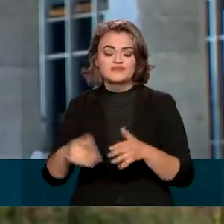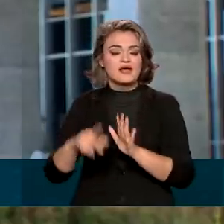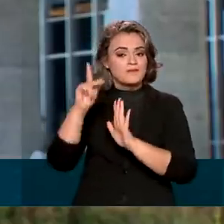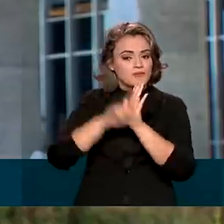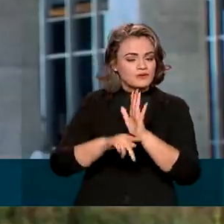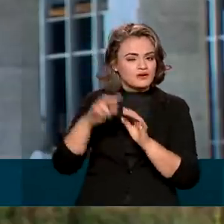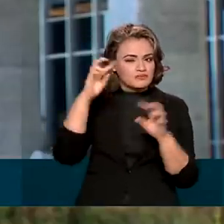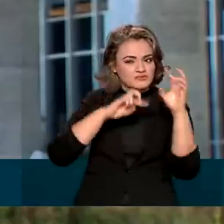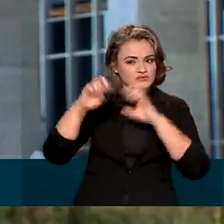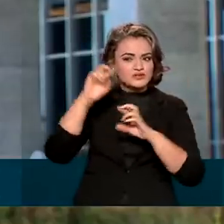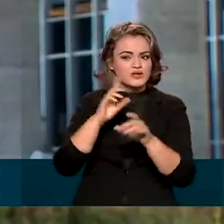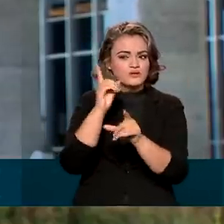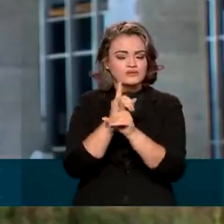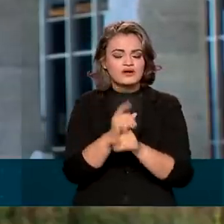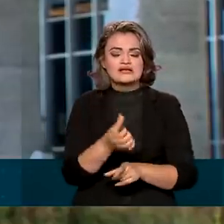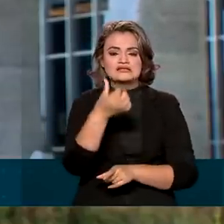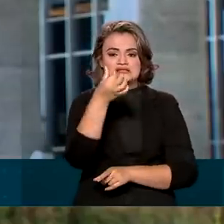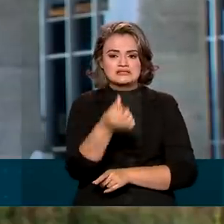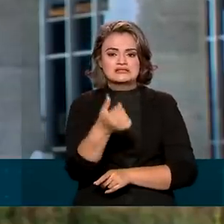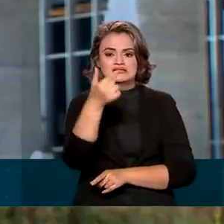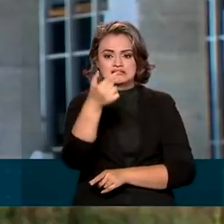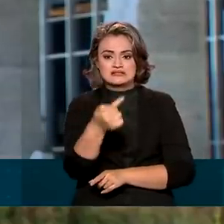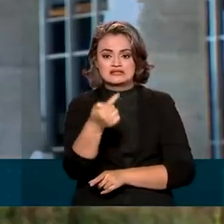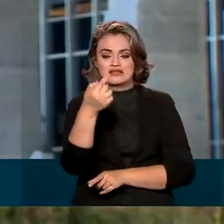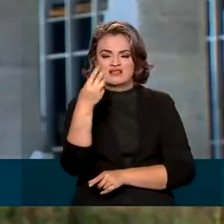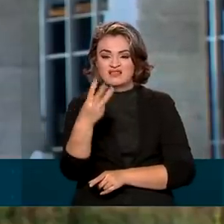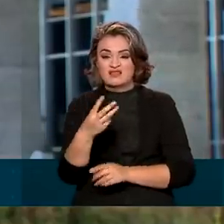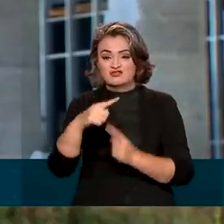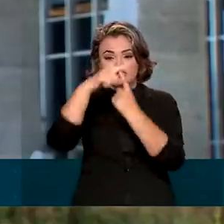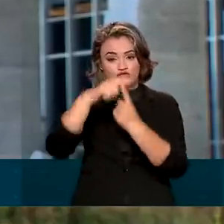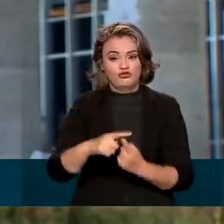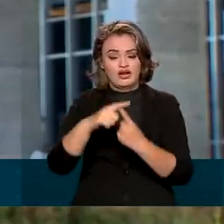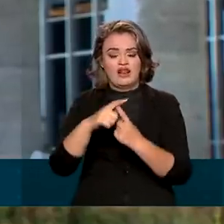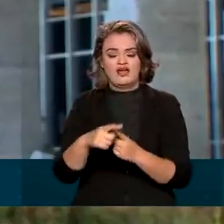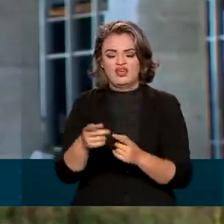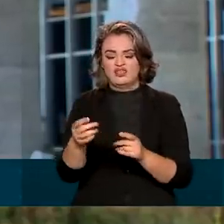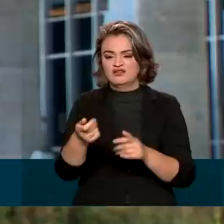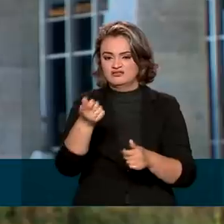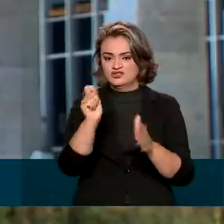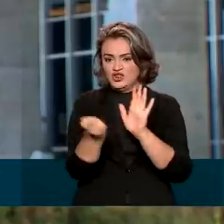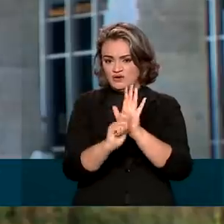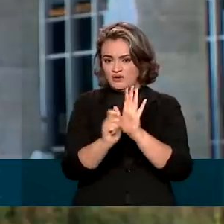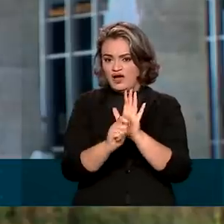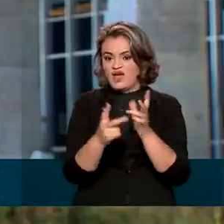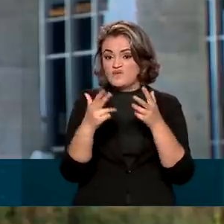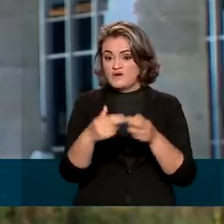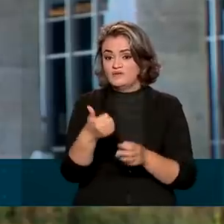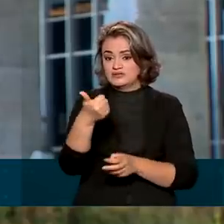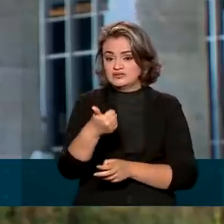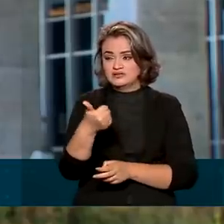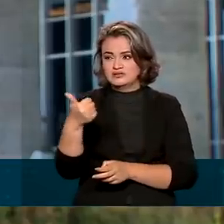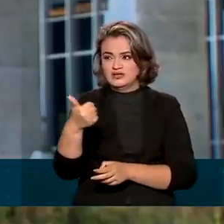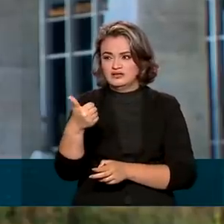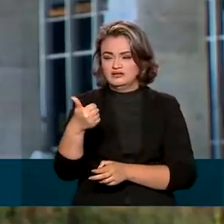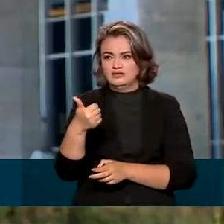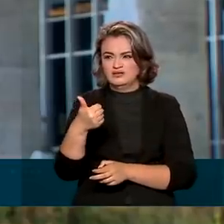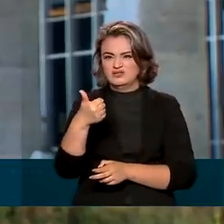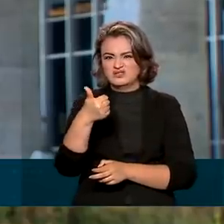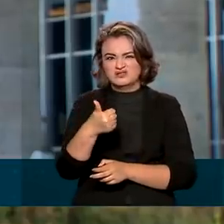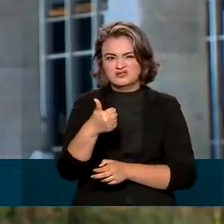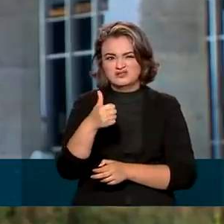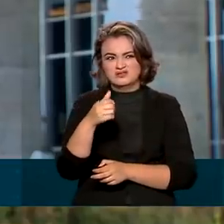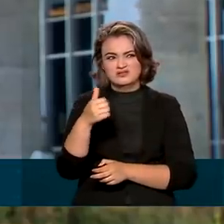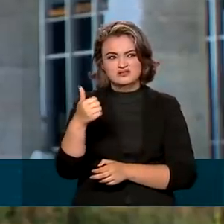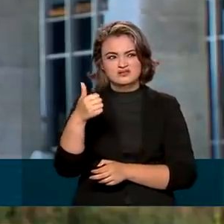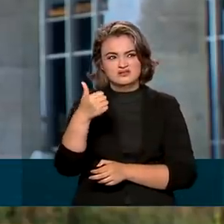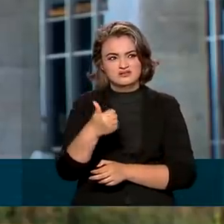apreenderam 673 toneladas de drogas, um aumento de 111% em relação aos 12